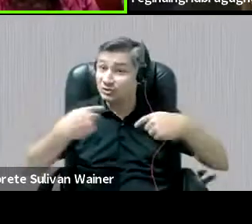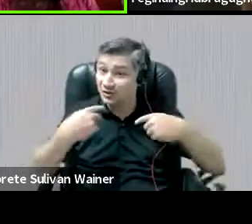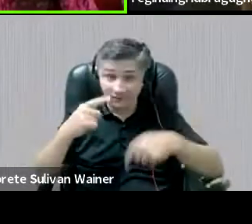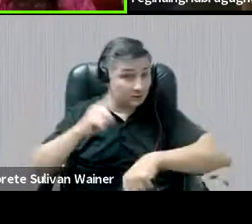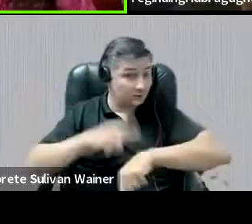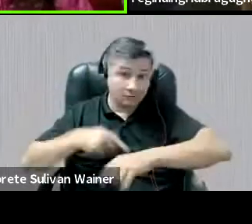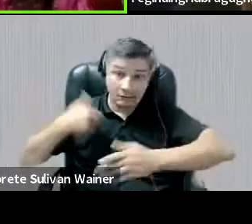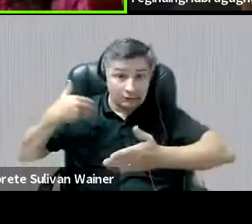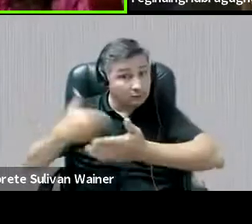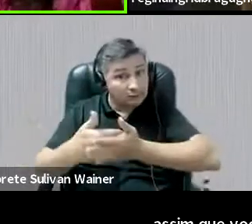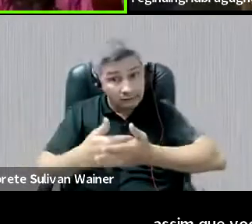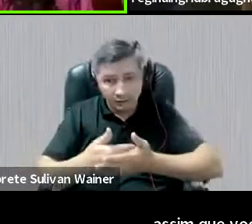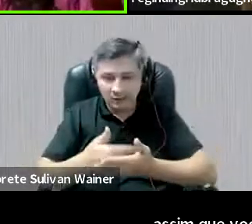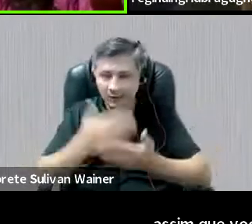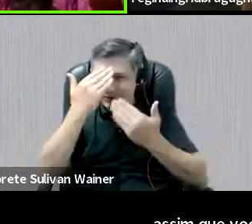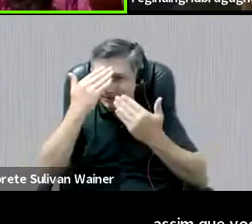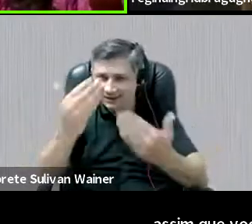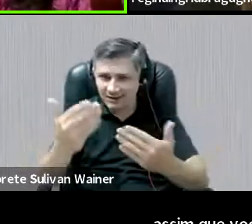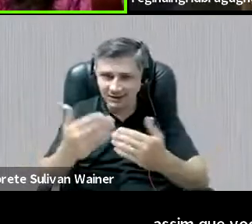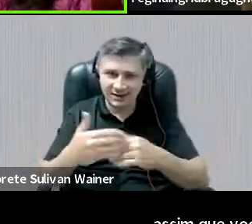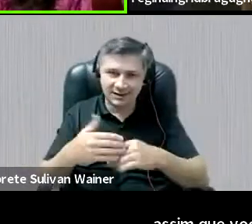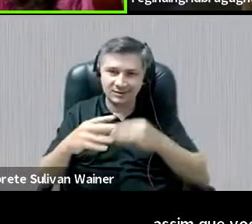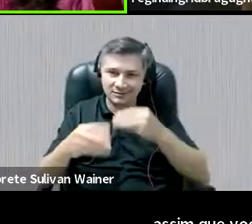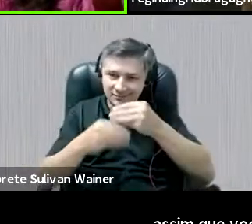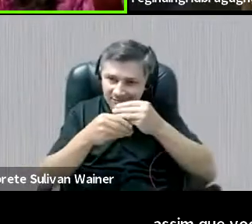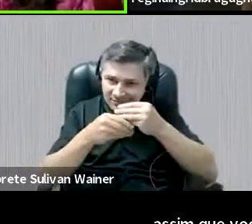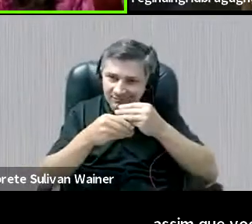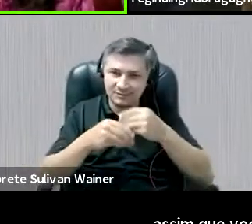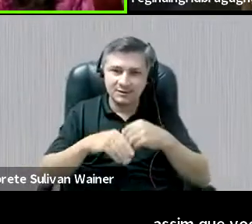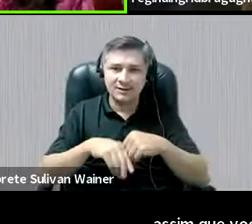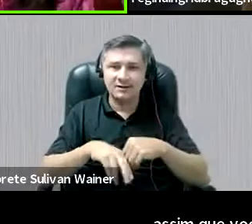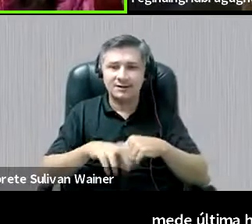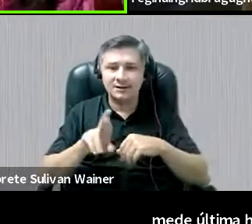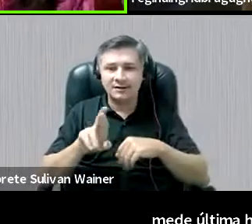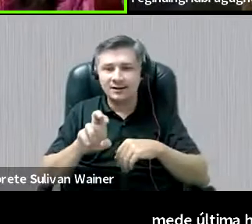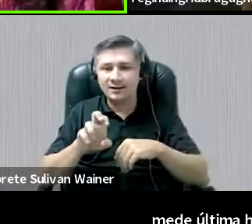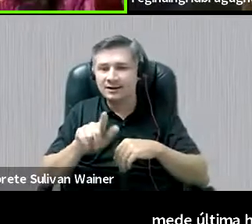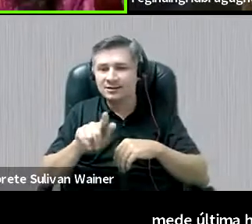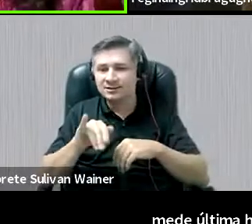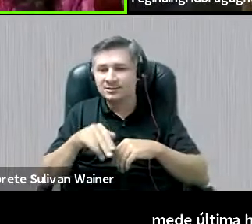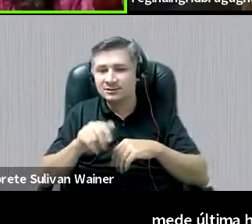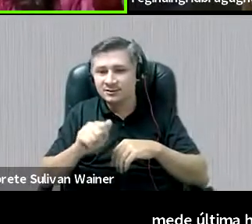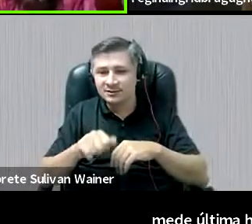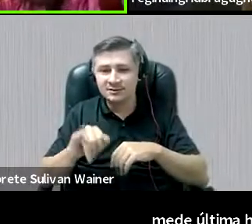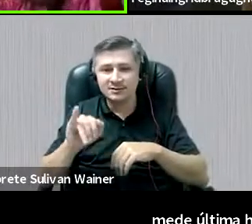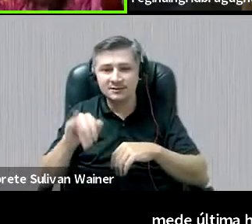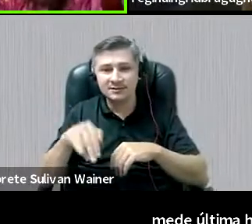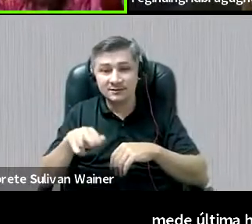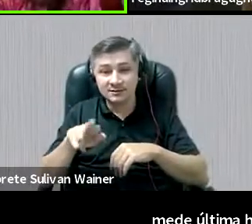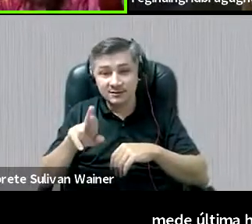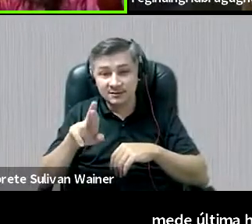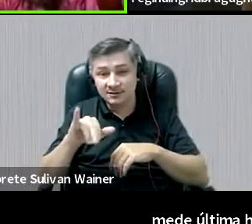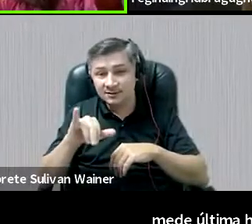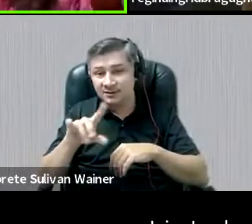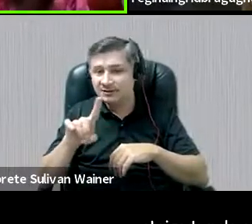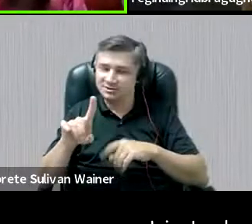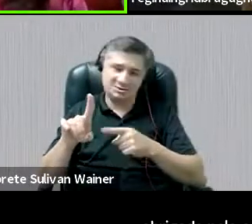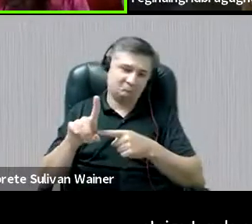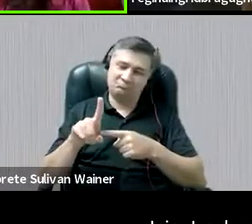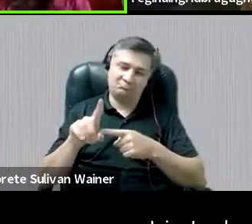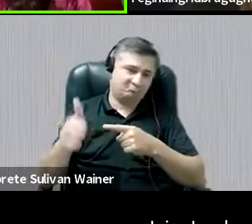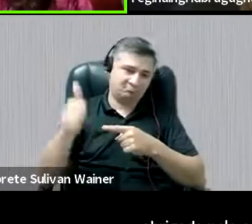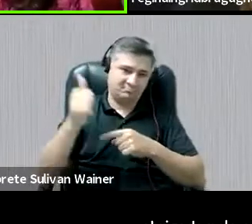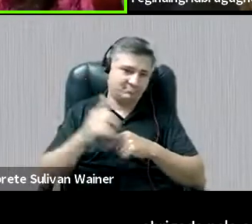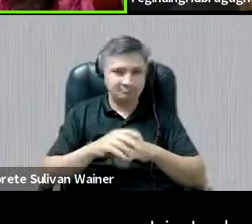hora, assim. Muito obrigada pela contribuição. Regina também. Ingrid, né? Ela disse que às vezes ela gosta de ser chamada de